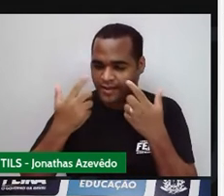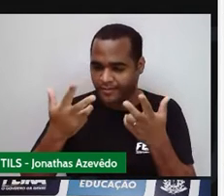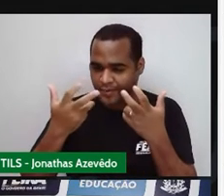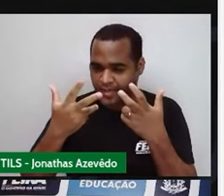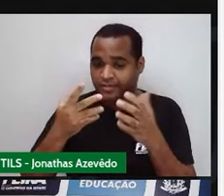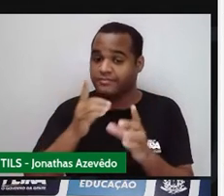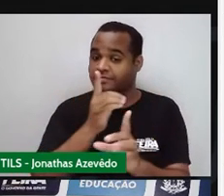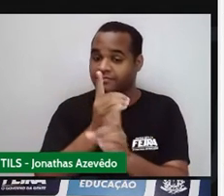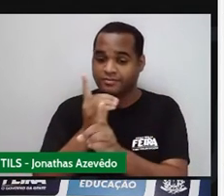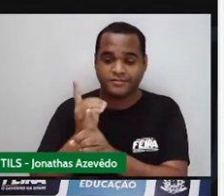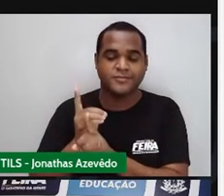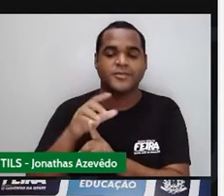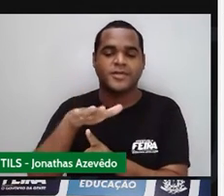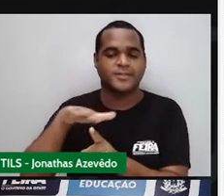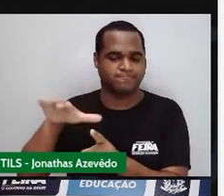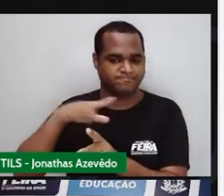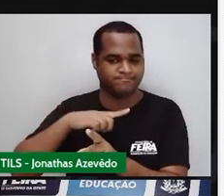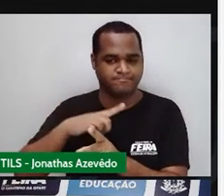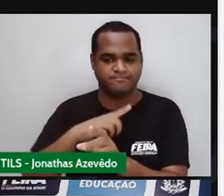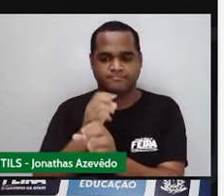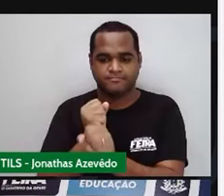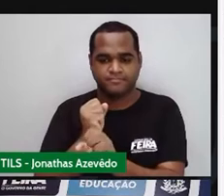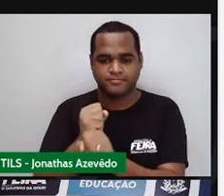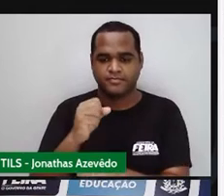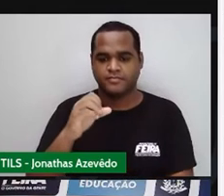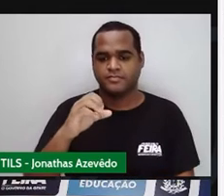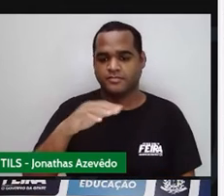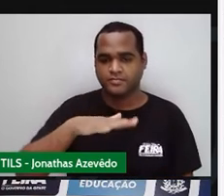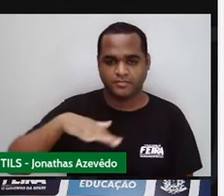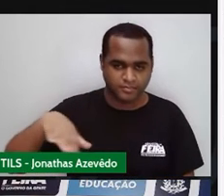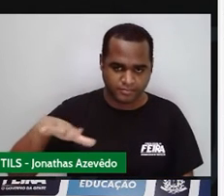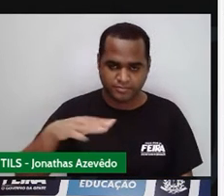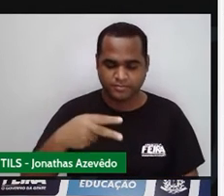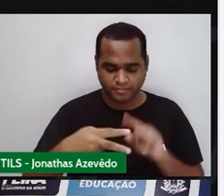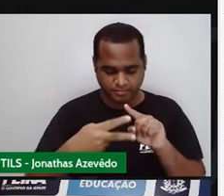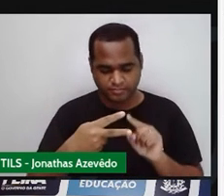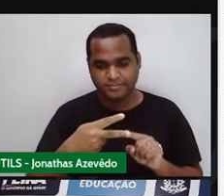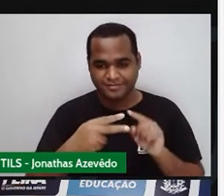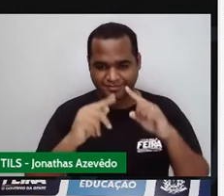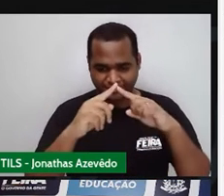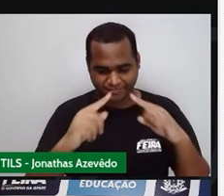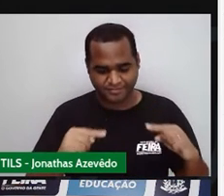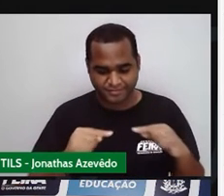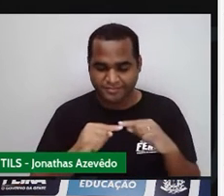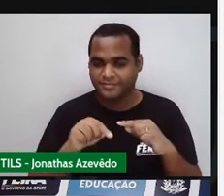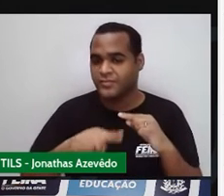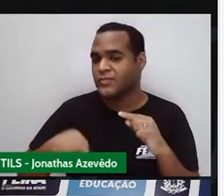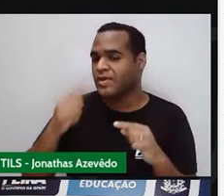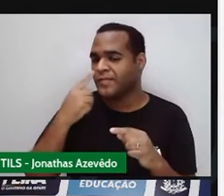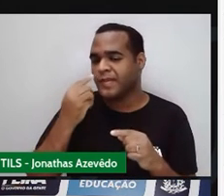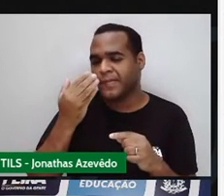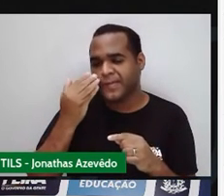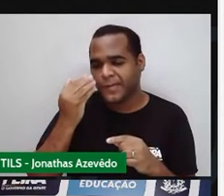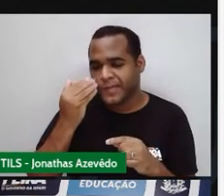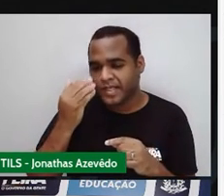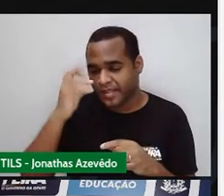achamos a área dos dois triângulos que está pedindo para a gente encontrar ali naquele passo 2,